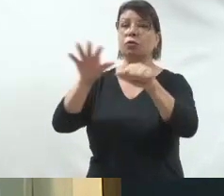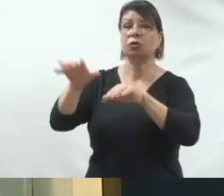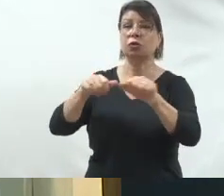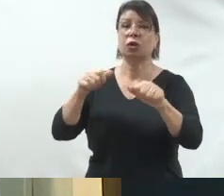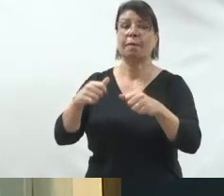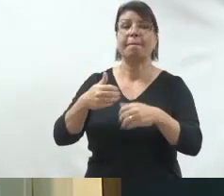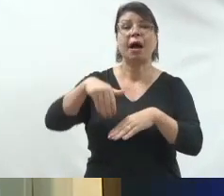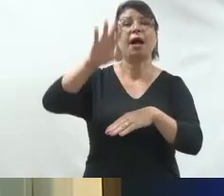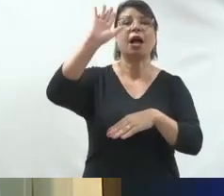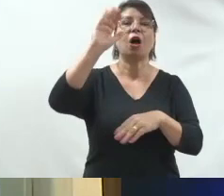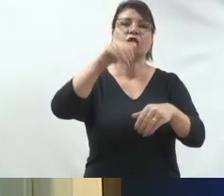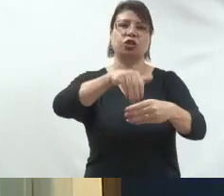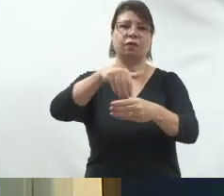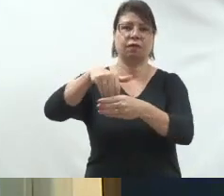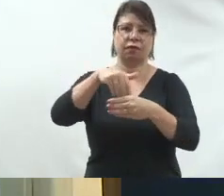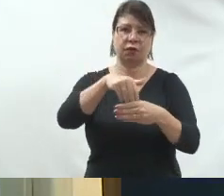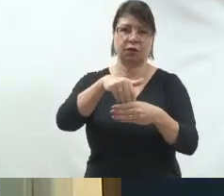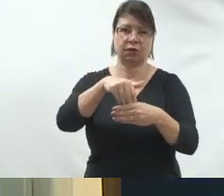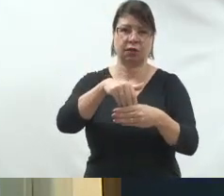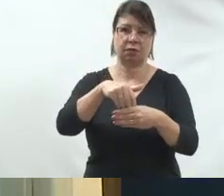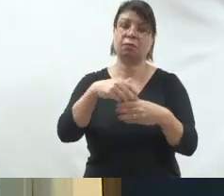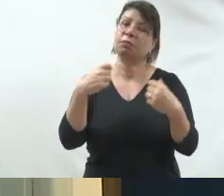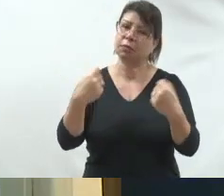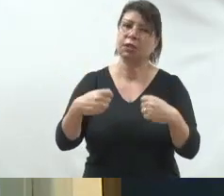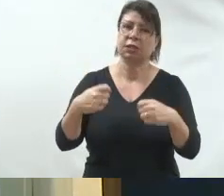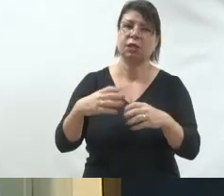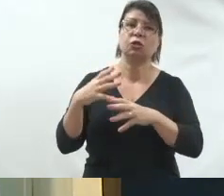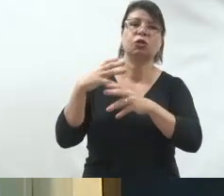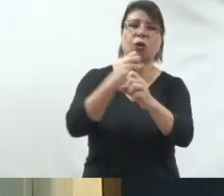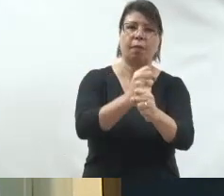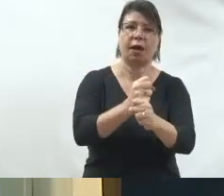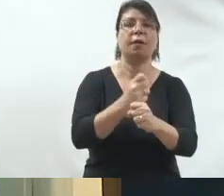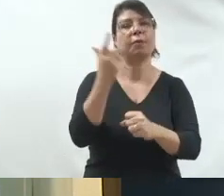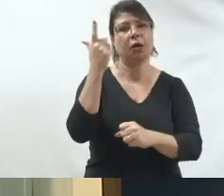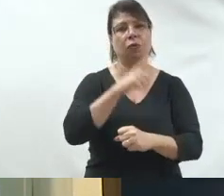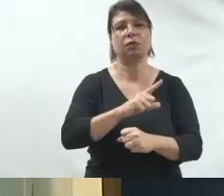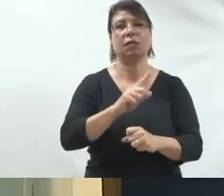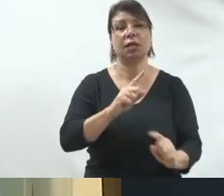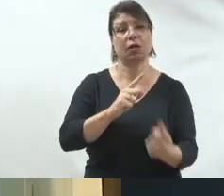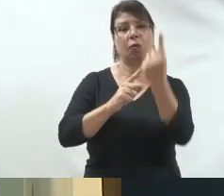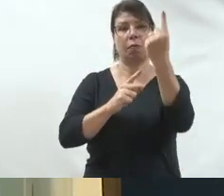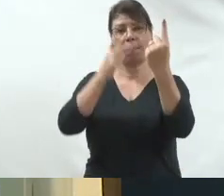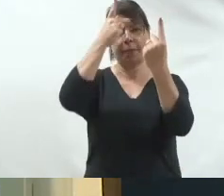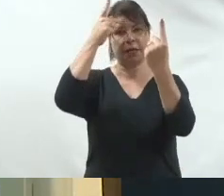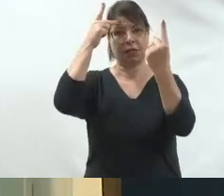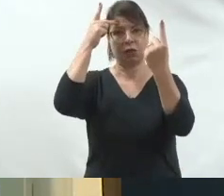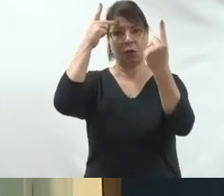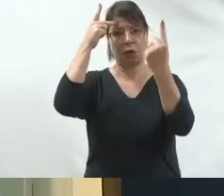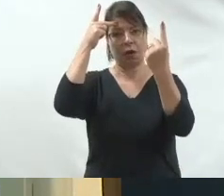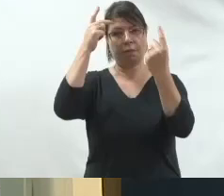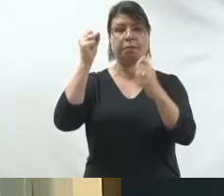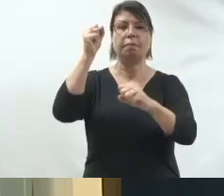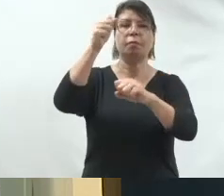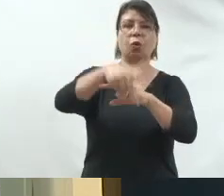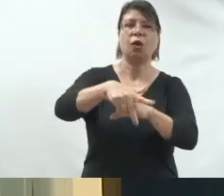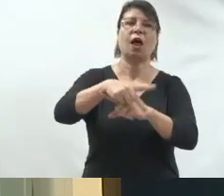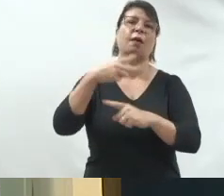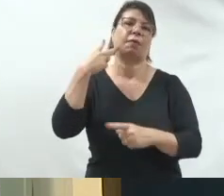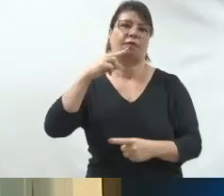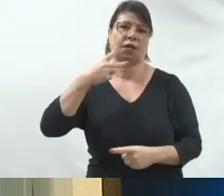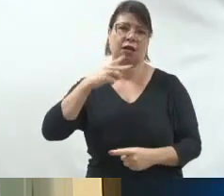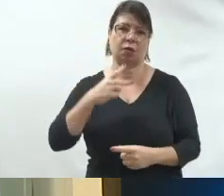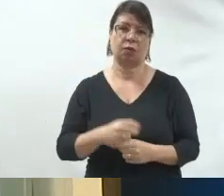eleitorais. O que é isso? É a quantidade de votos necessários para que a gente possa eleger um vereador. Então, as matemáticas são completamente